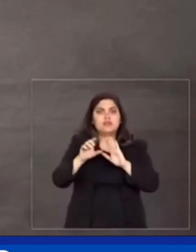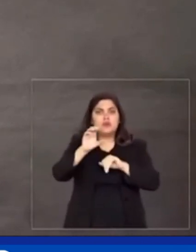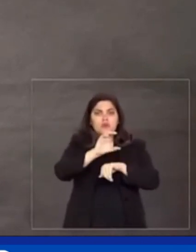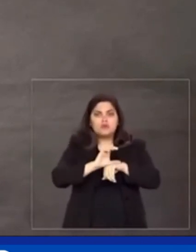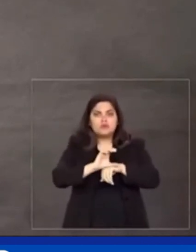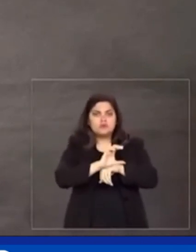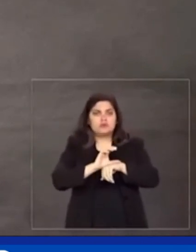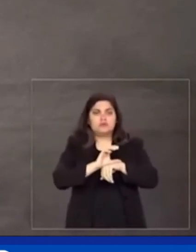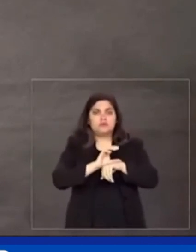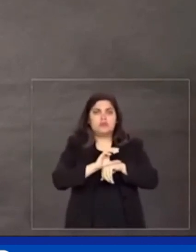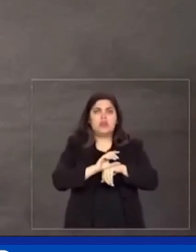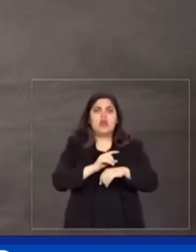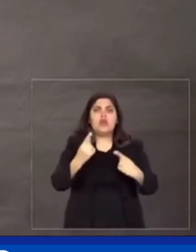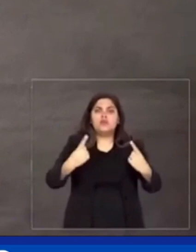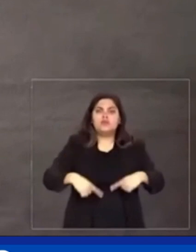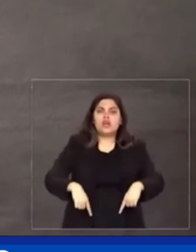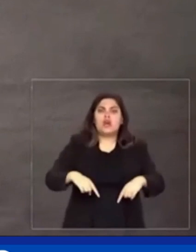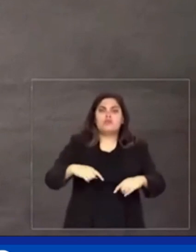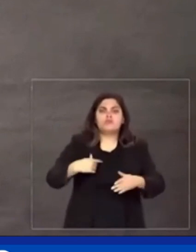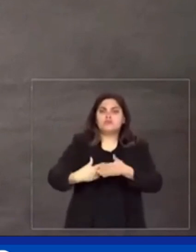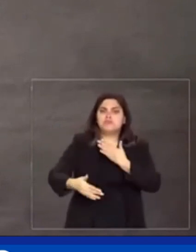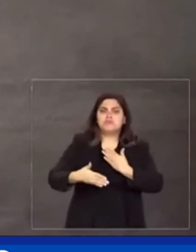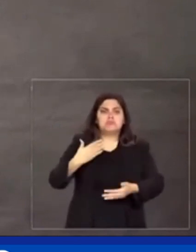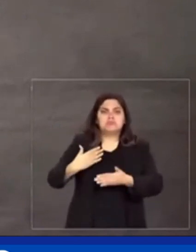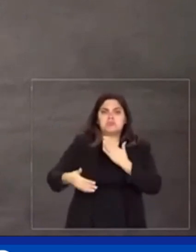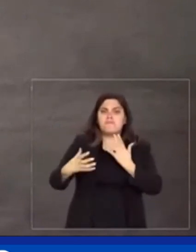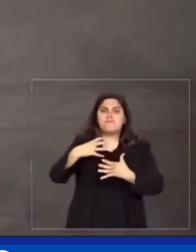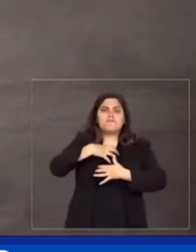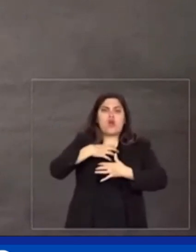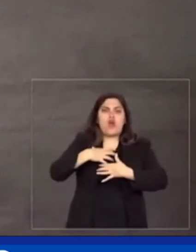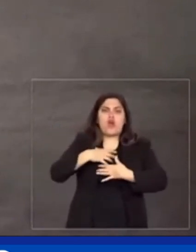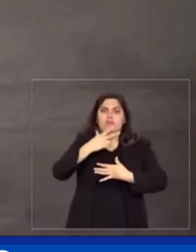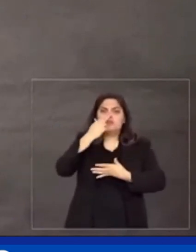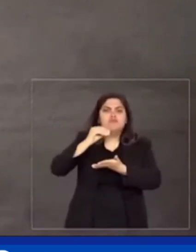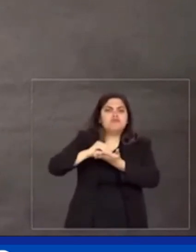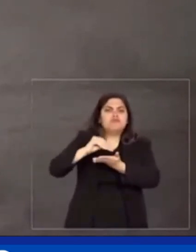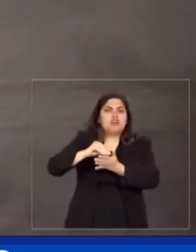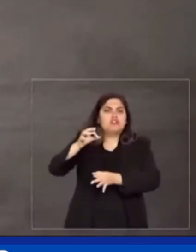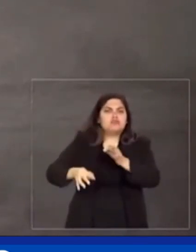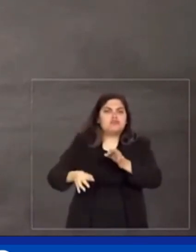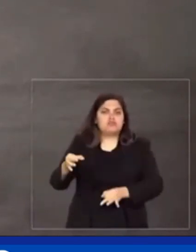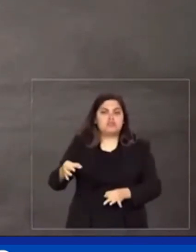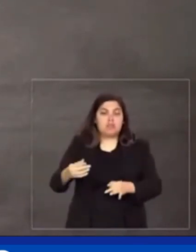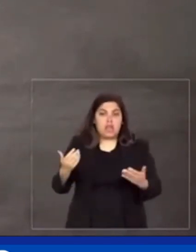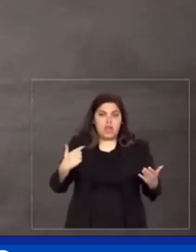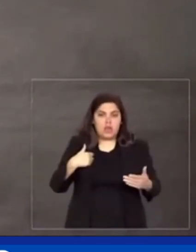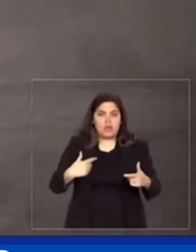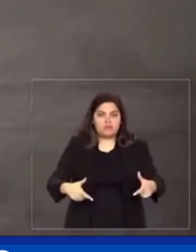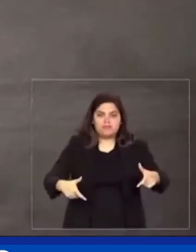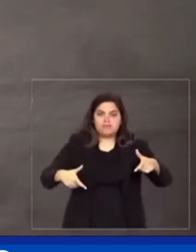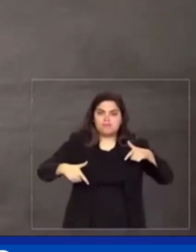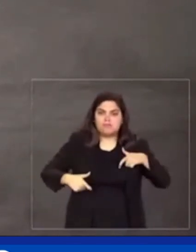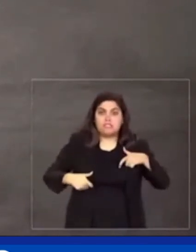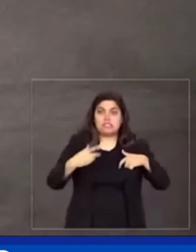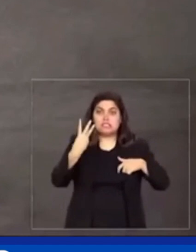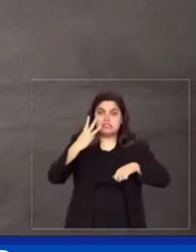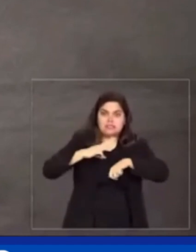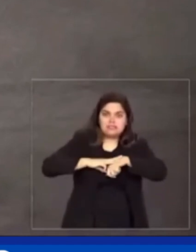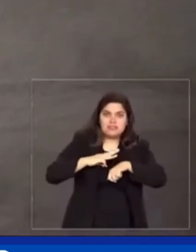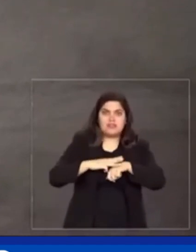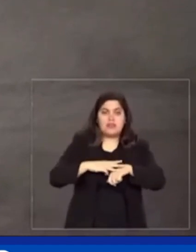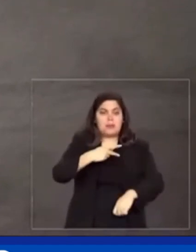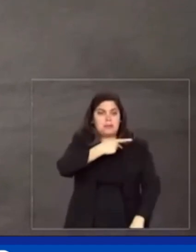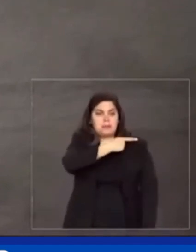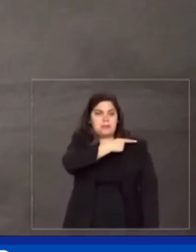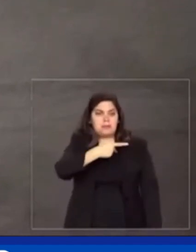lutar contra todas as formas de injustiça que recebo pela terceira vez o diploma de